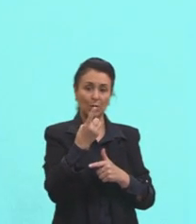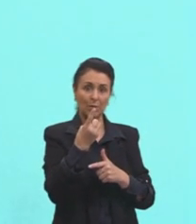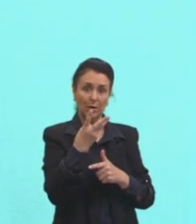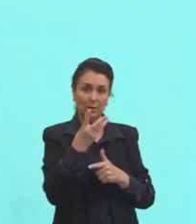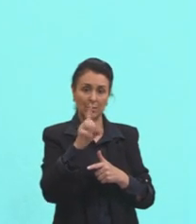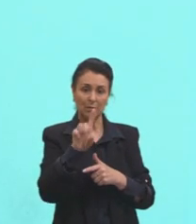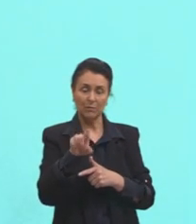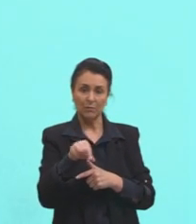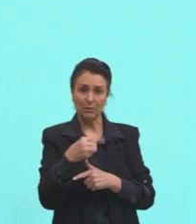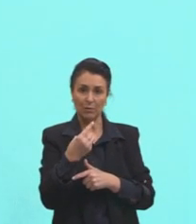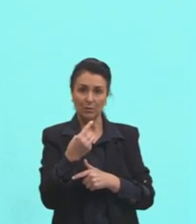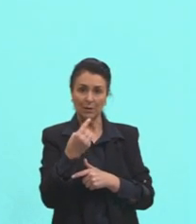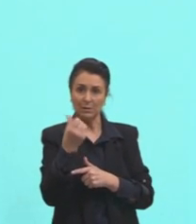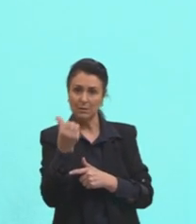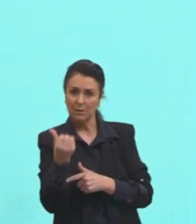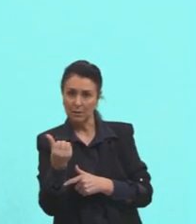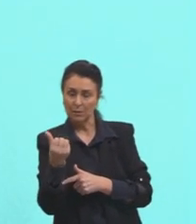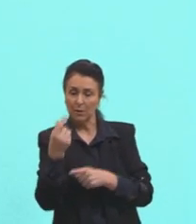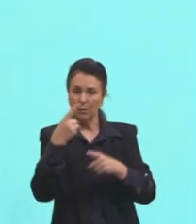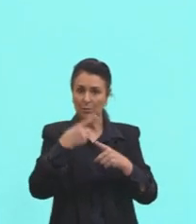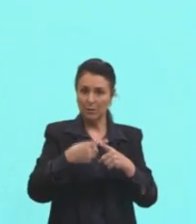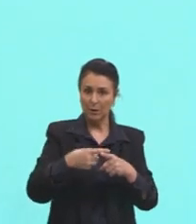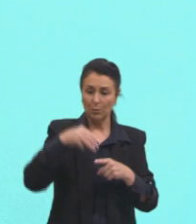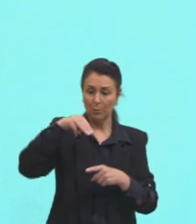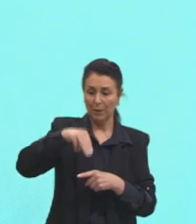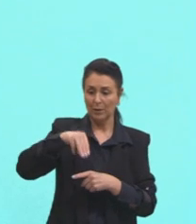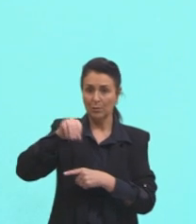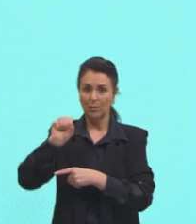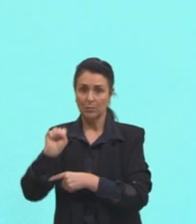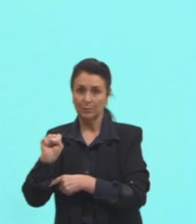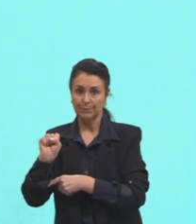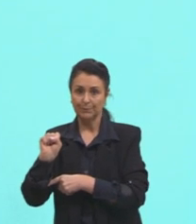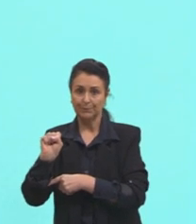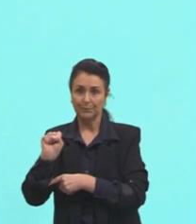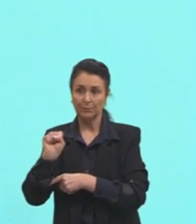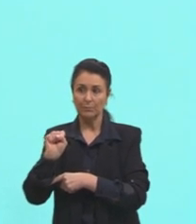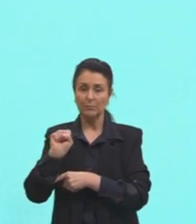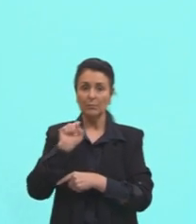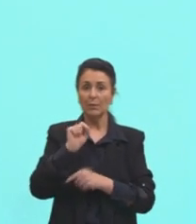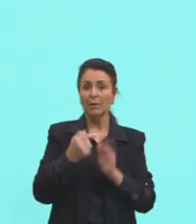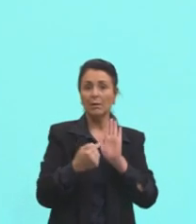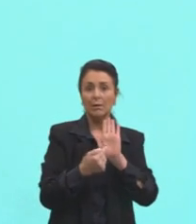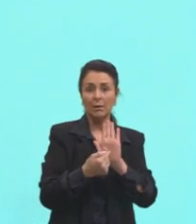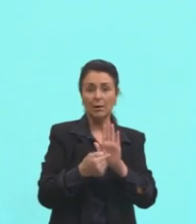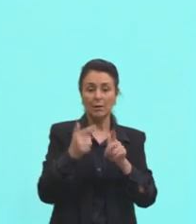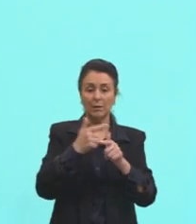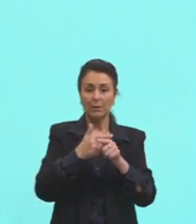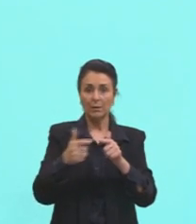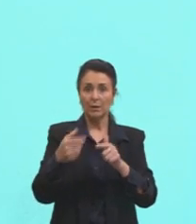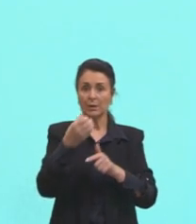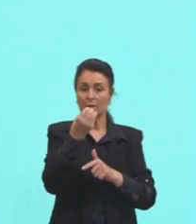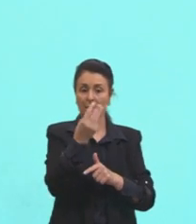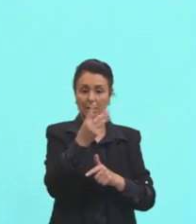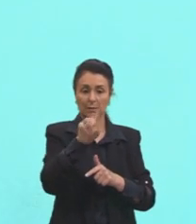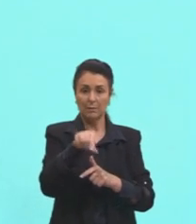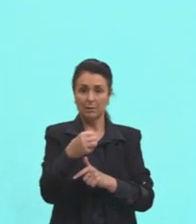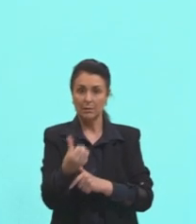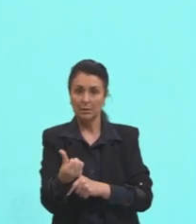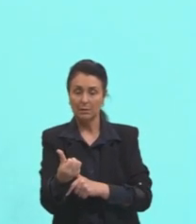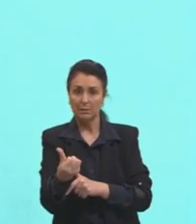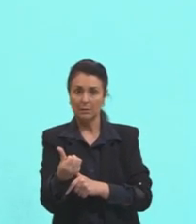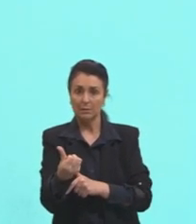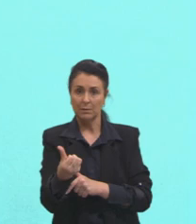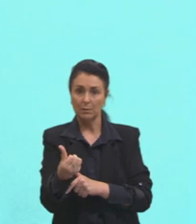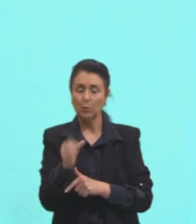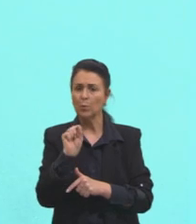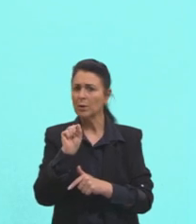multiplicado, né, metros por segundo. Ó, quem que apareceu aqui? A divisão por 3,6. O isso quer